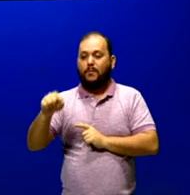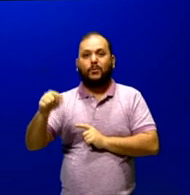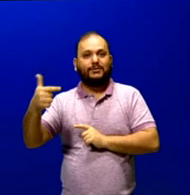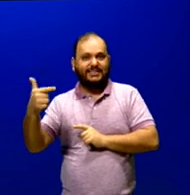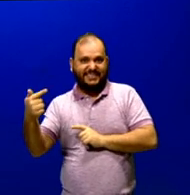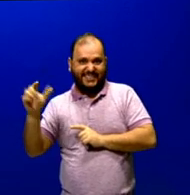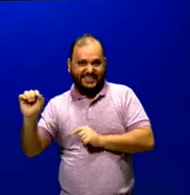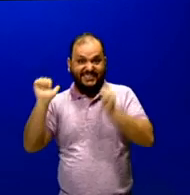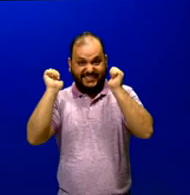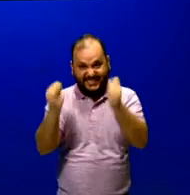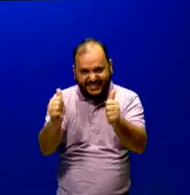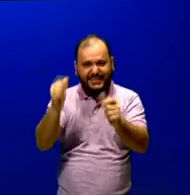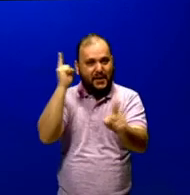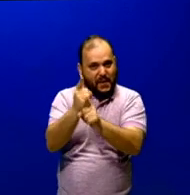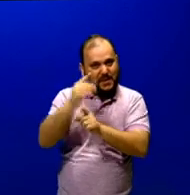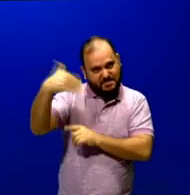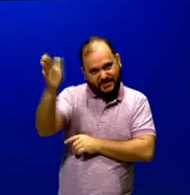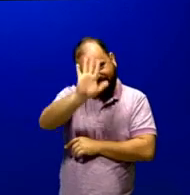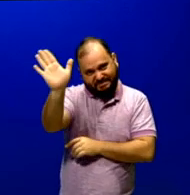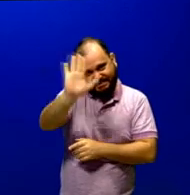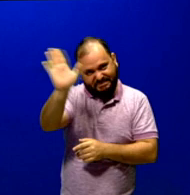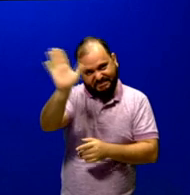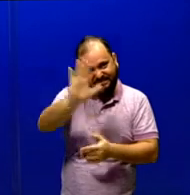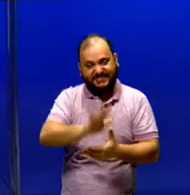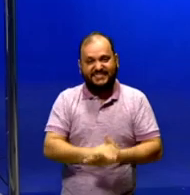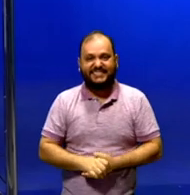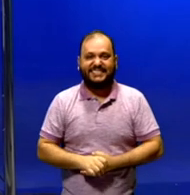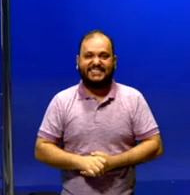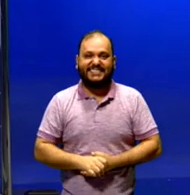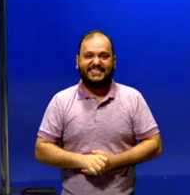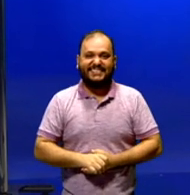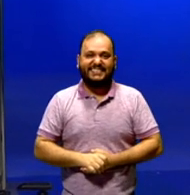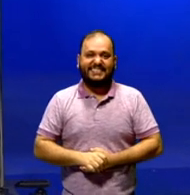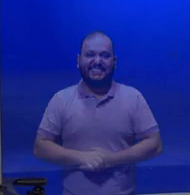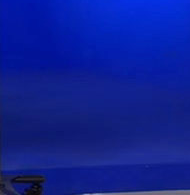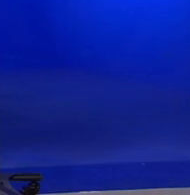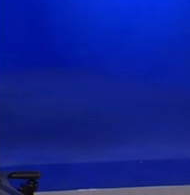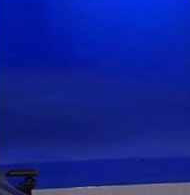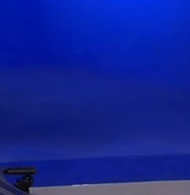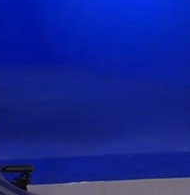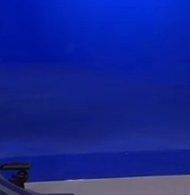Don't miss you guys. Bye. See you. Bye. Bye. Bye. Bye.